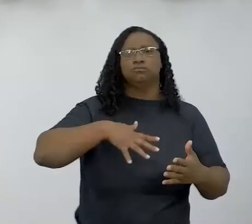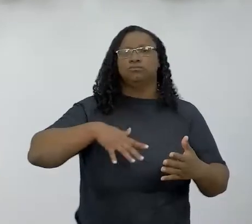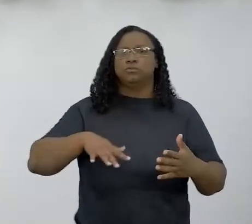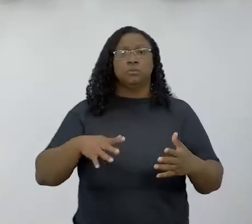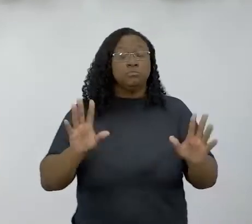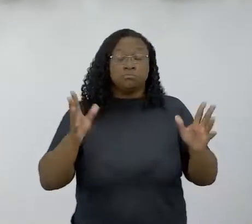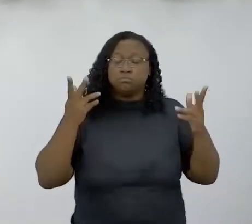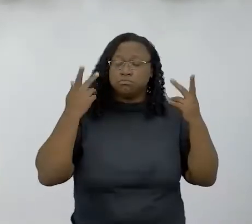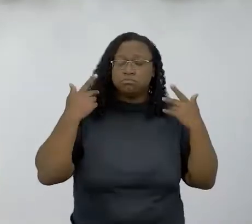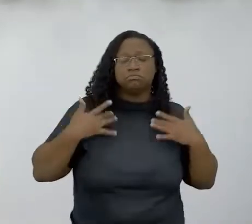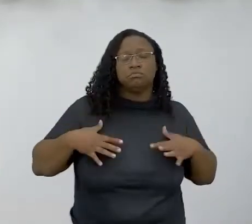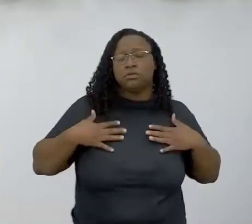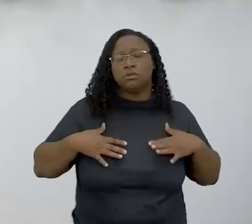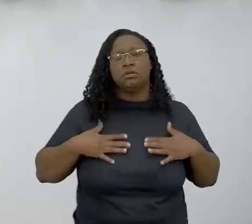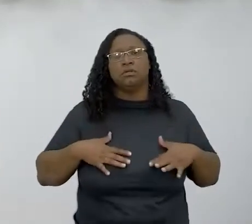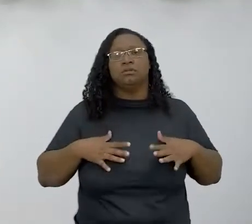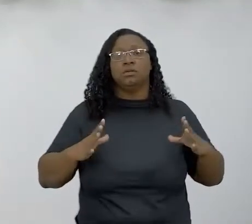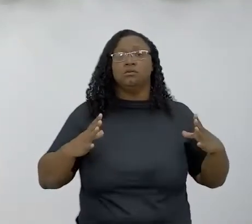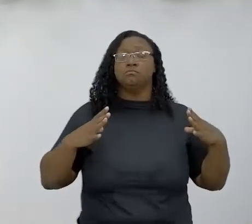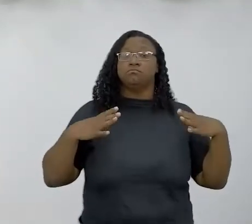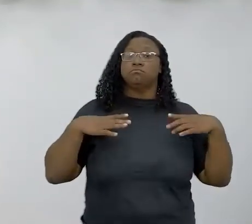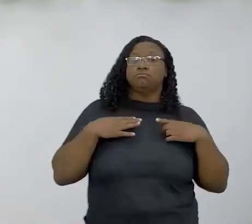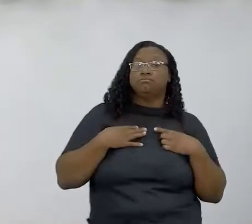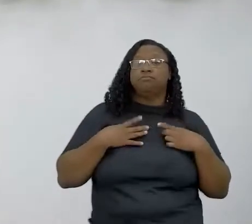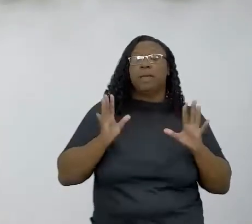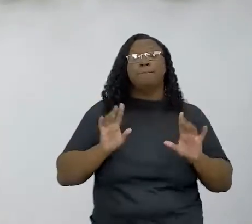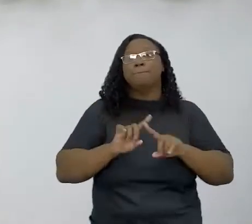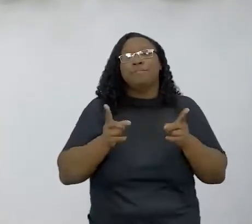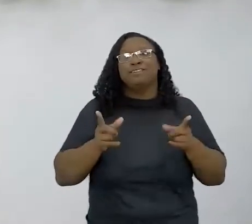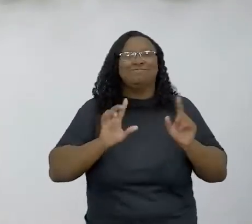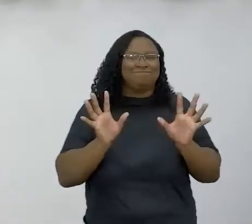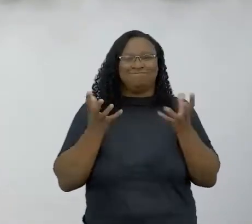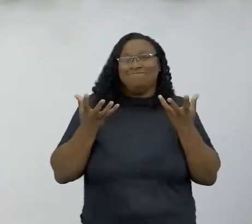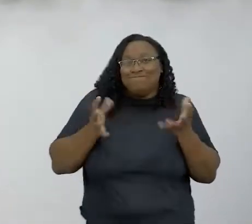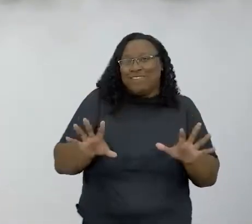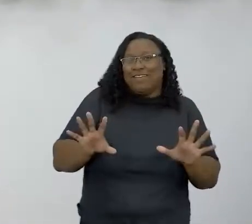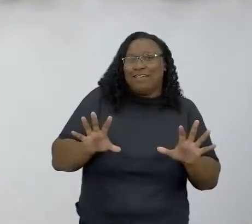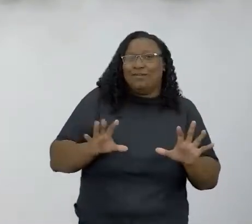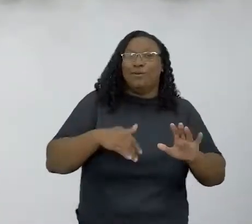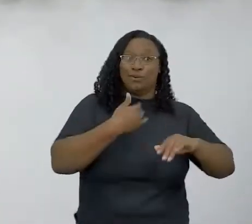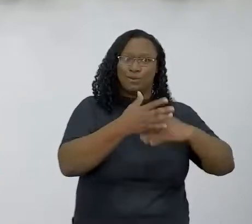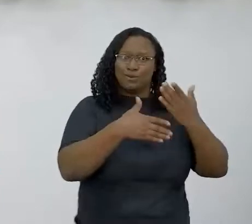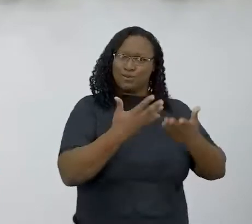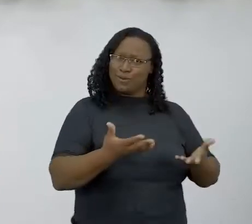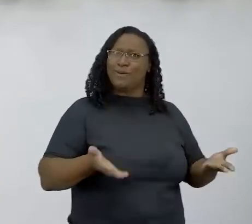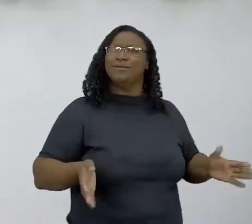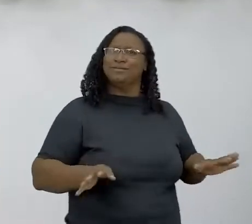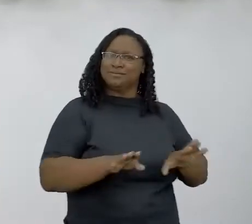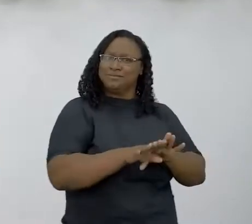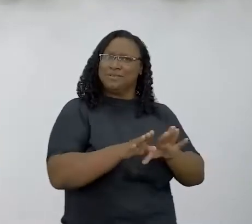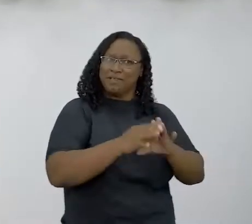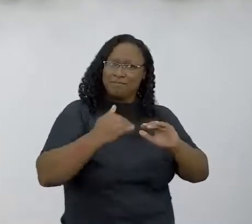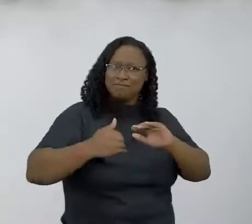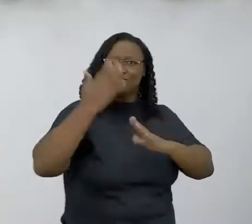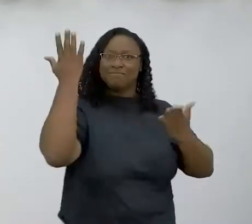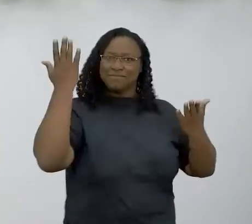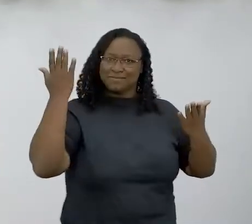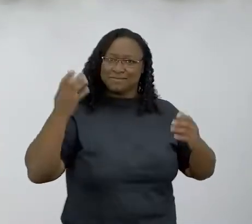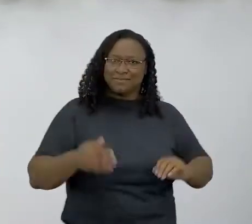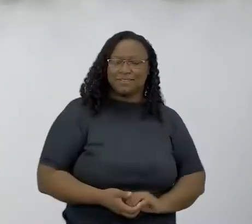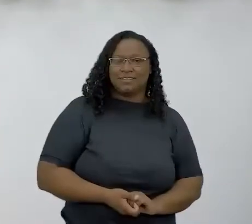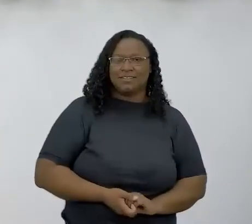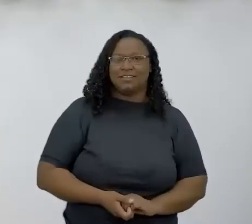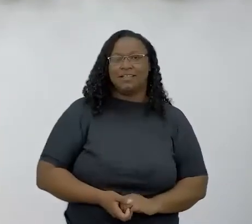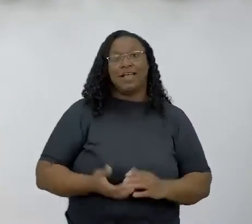está tranquilo, chega numa zona de conforto. Mas eu não quero ficar na zona de conforto. Eu quero outros desafios. E aí, vem um outro desafio,